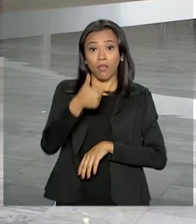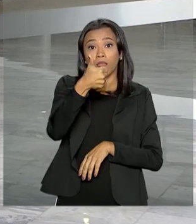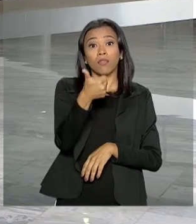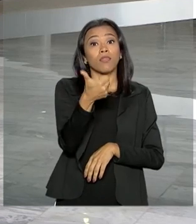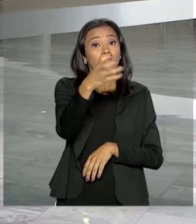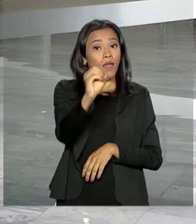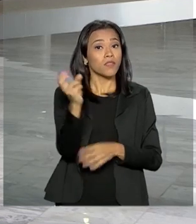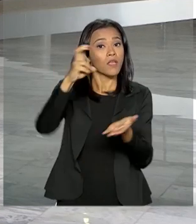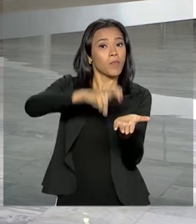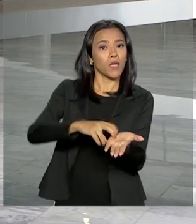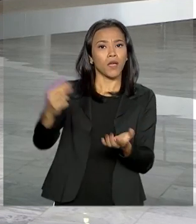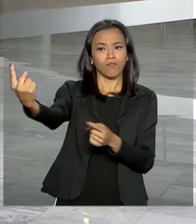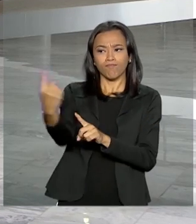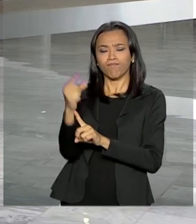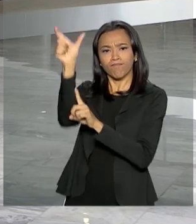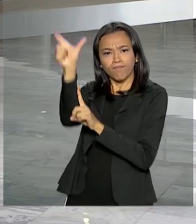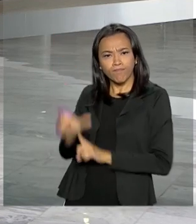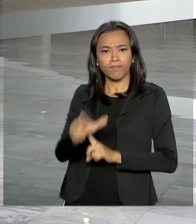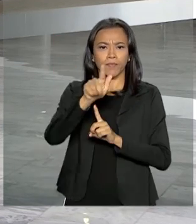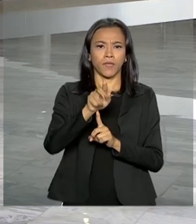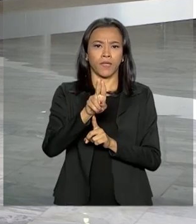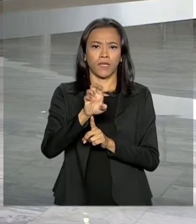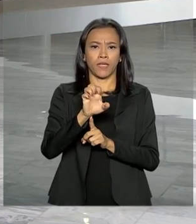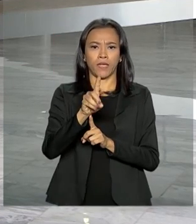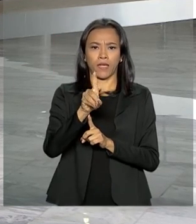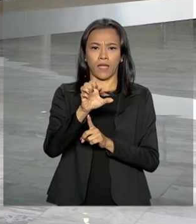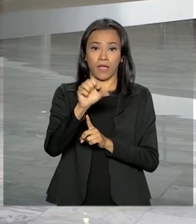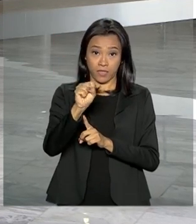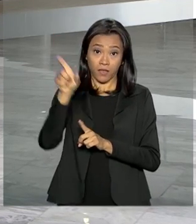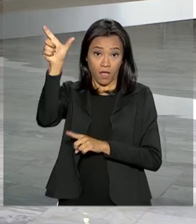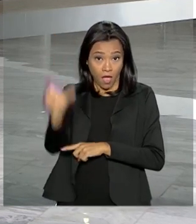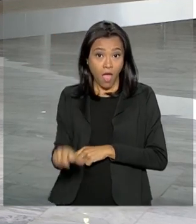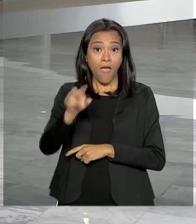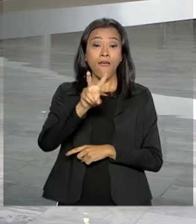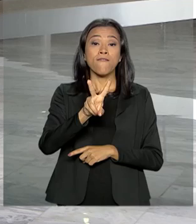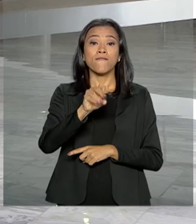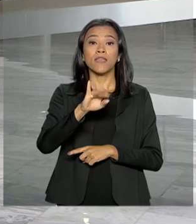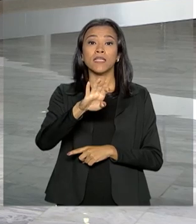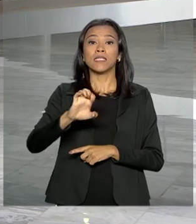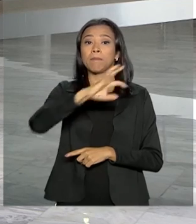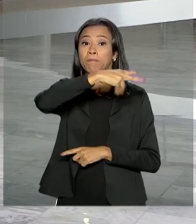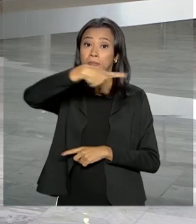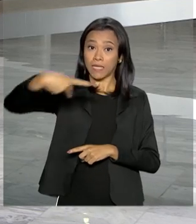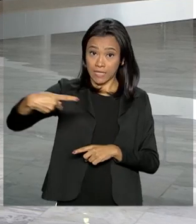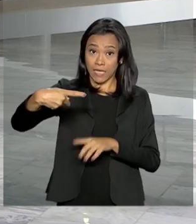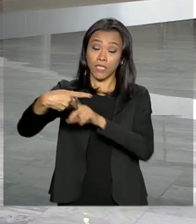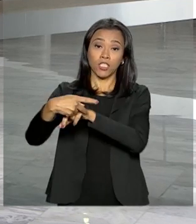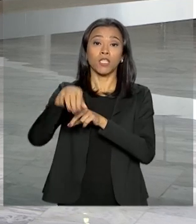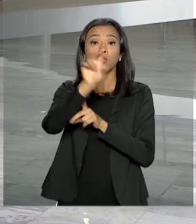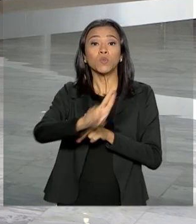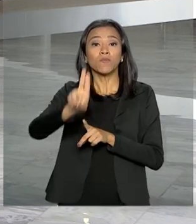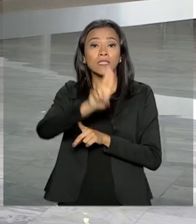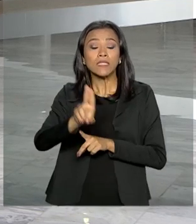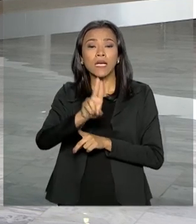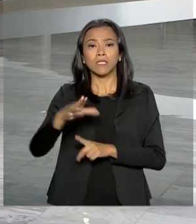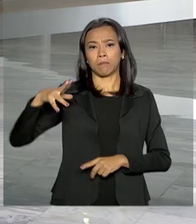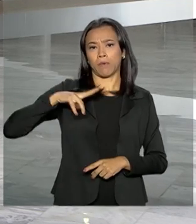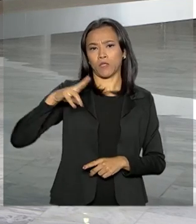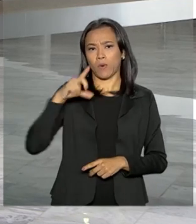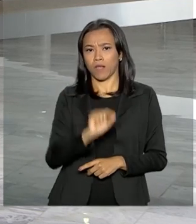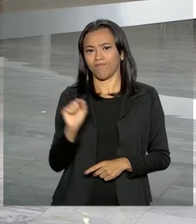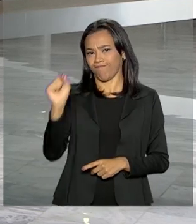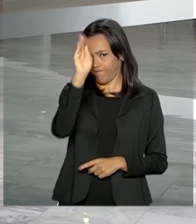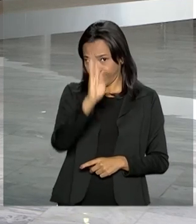está recebendo Elizabeth Guedes, vice-presidente da Associação Nacional das Universidades Particulares. Em